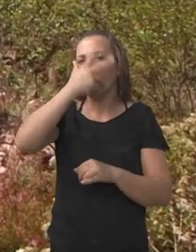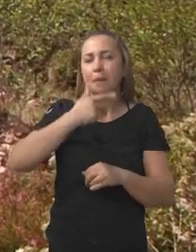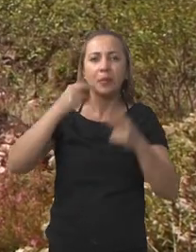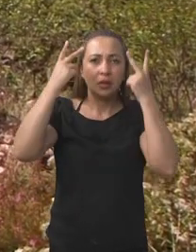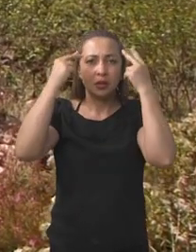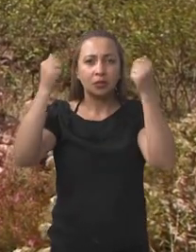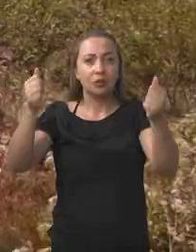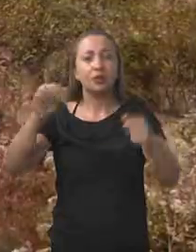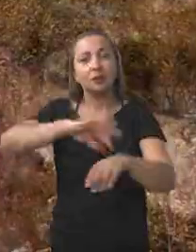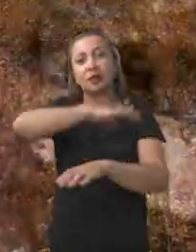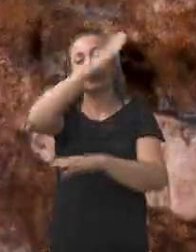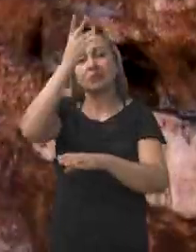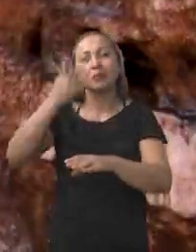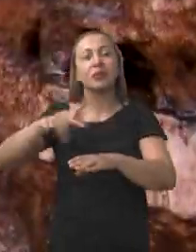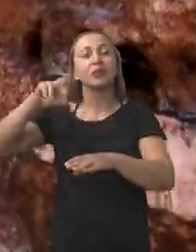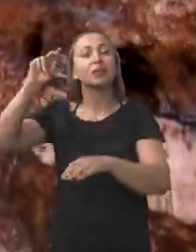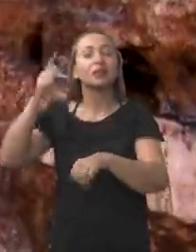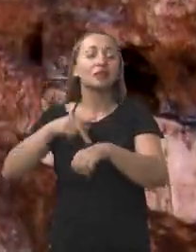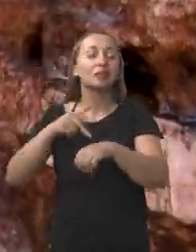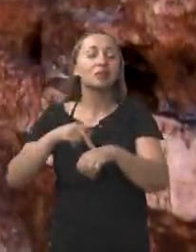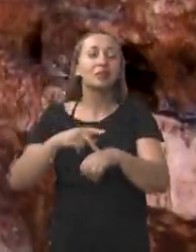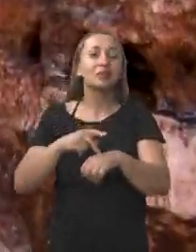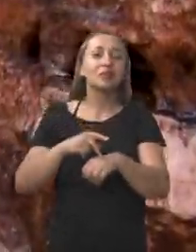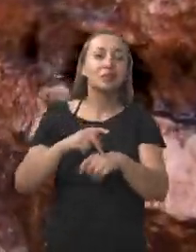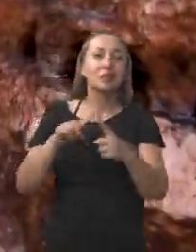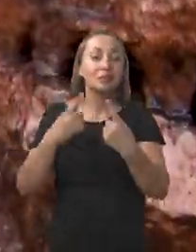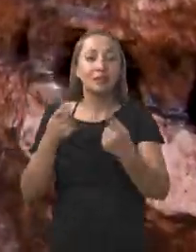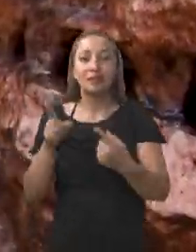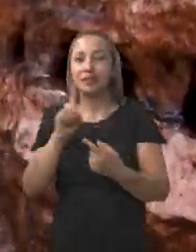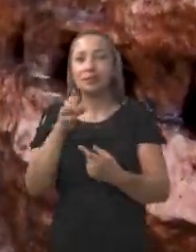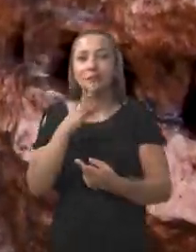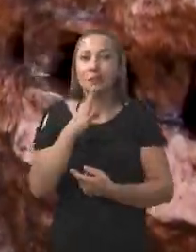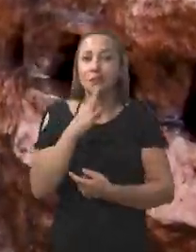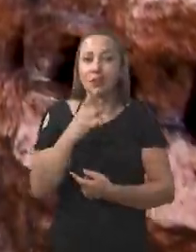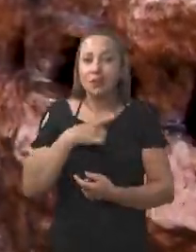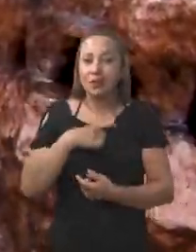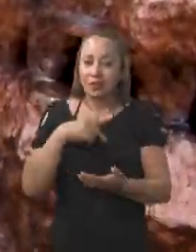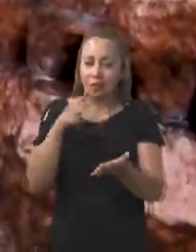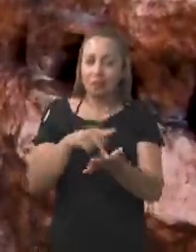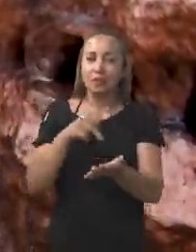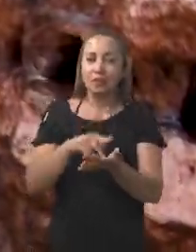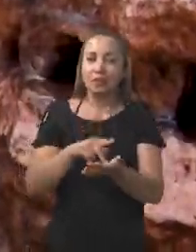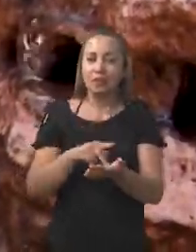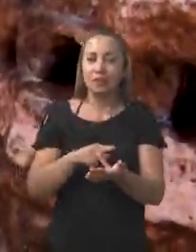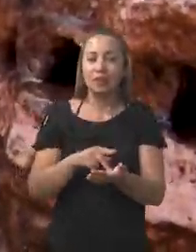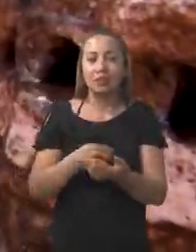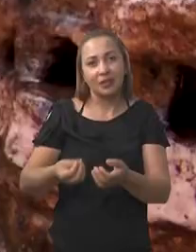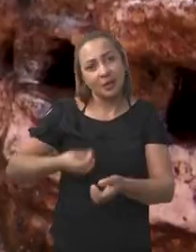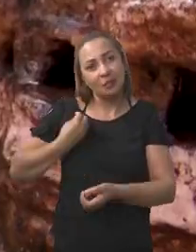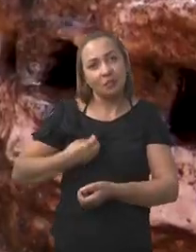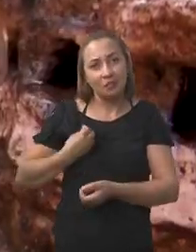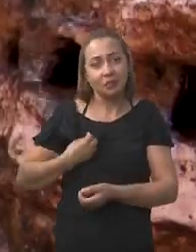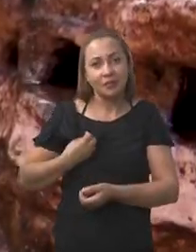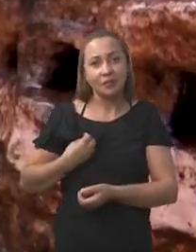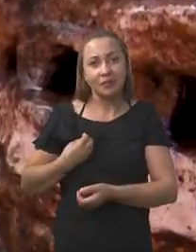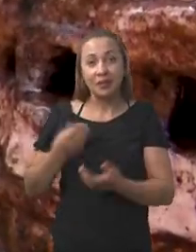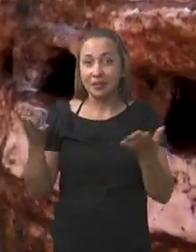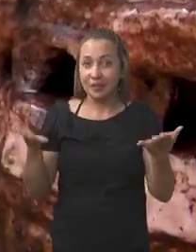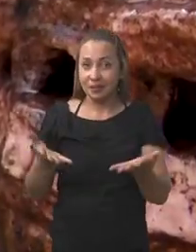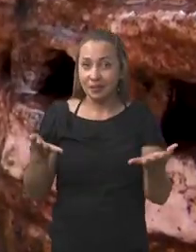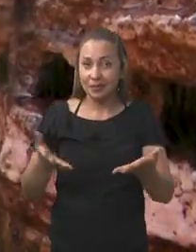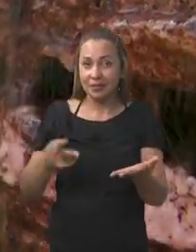naturais da Chapada Diamantina, mas você desconhecer que existe uma realidade que ela é muito presente,